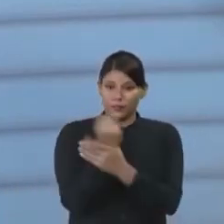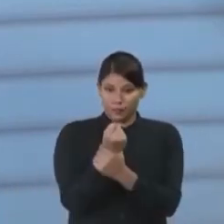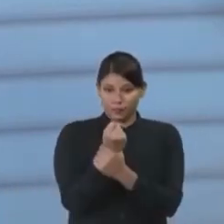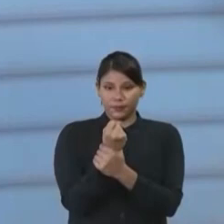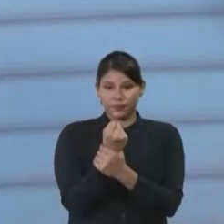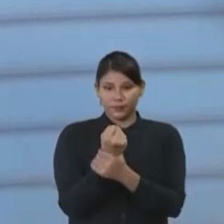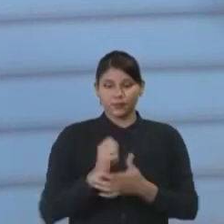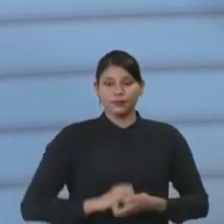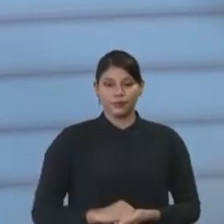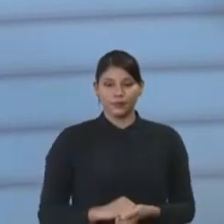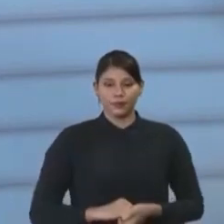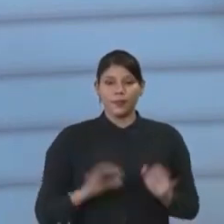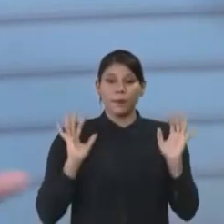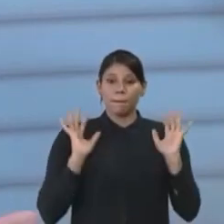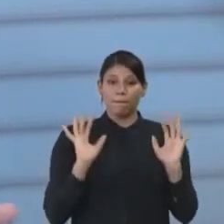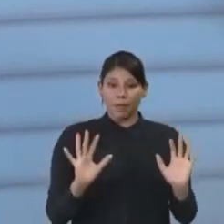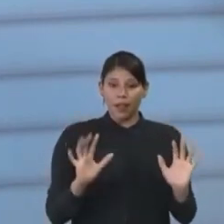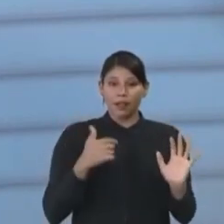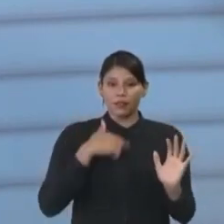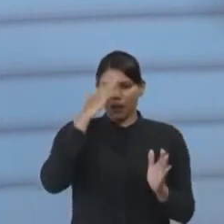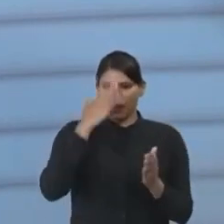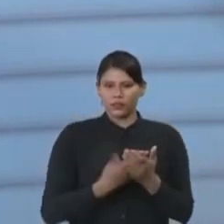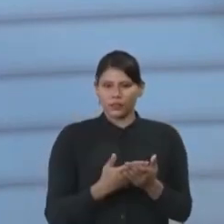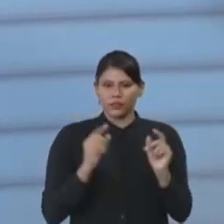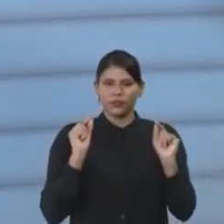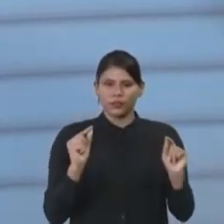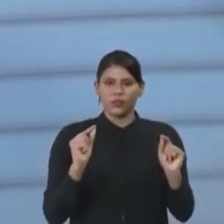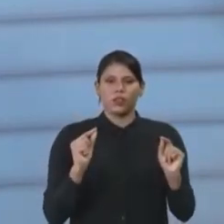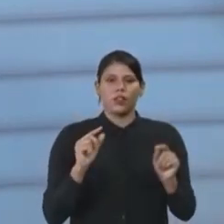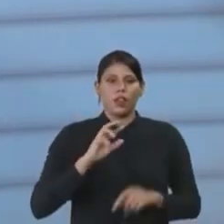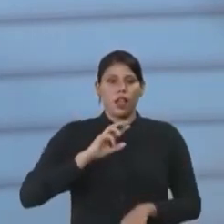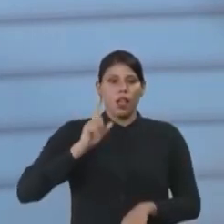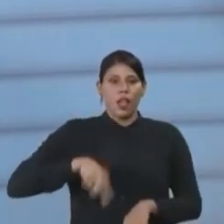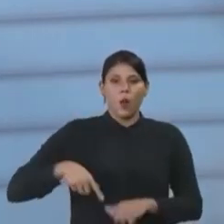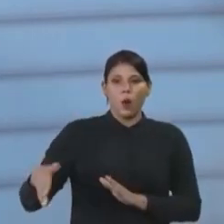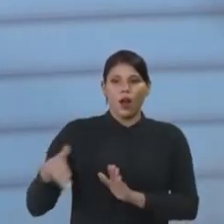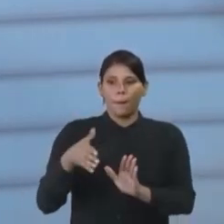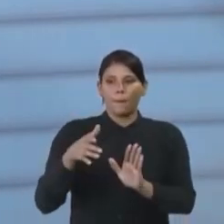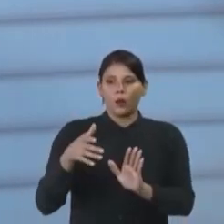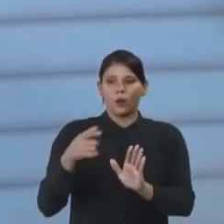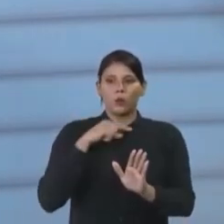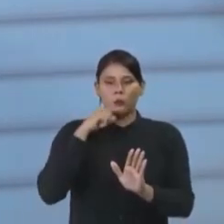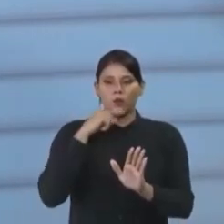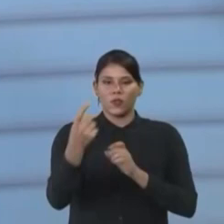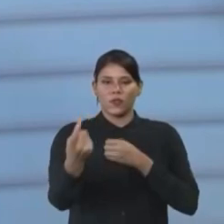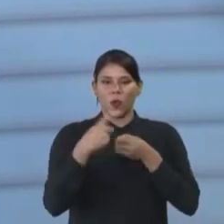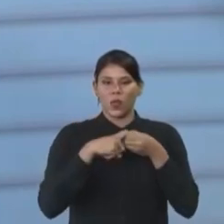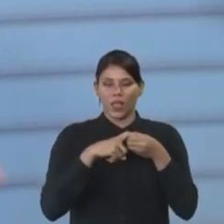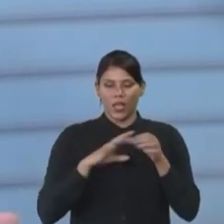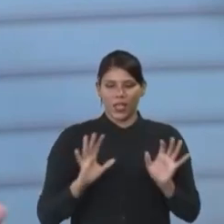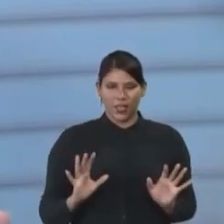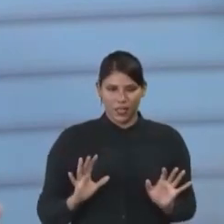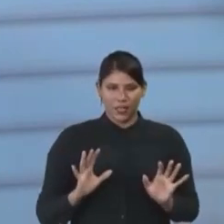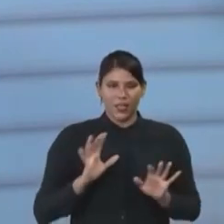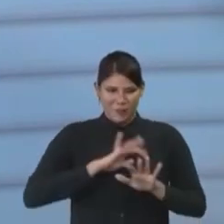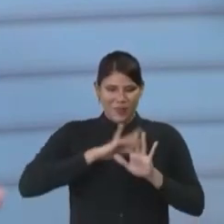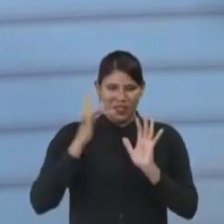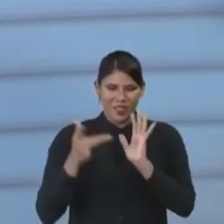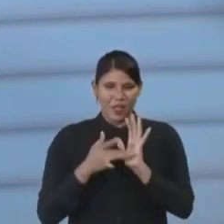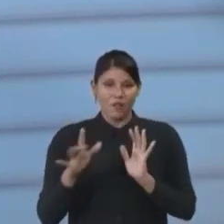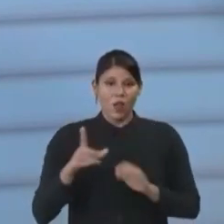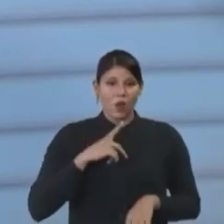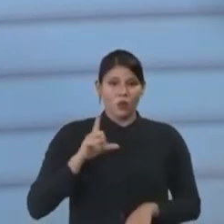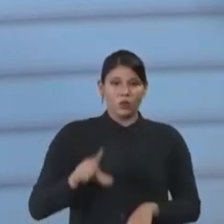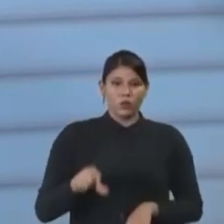para a sociedade. Mas eu acredito, Renato, que é um caminho sem volta, né? E eu fico muito feliz de ter